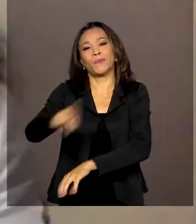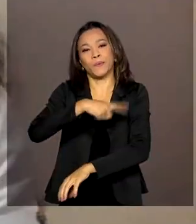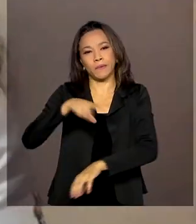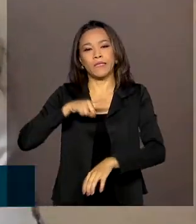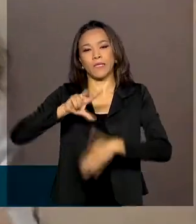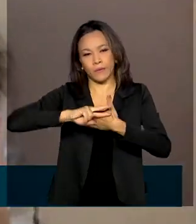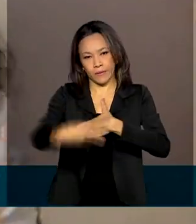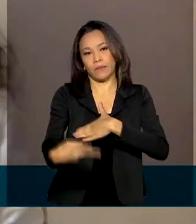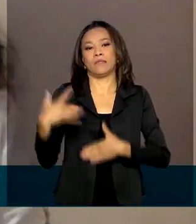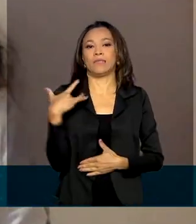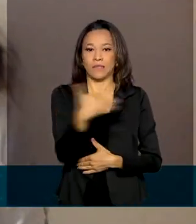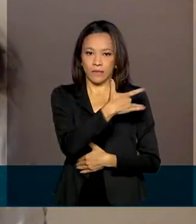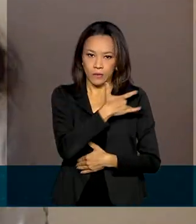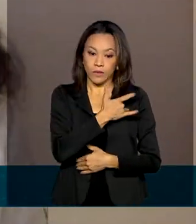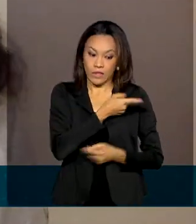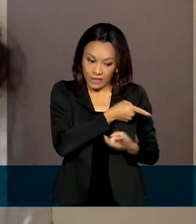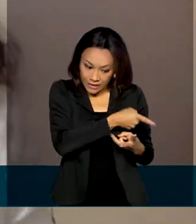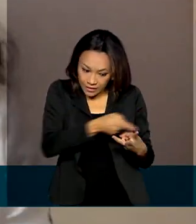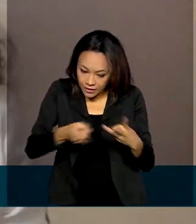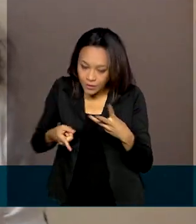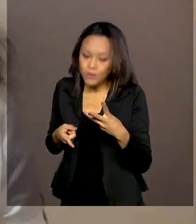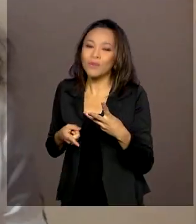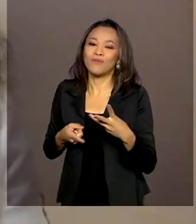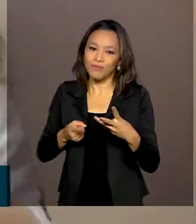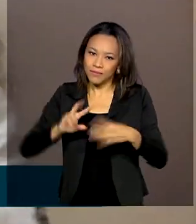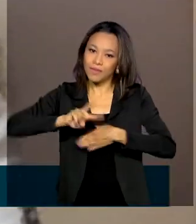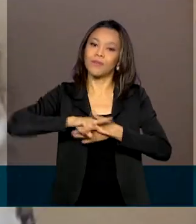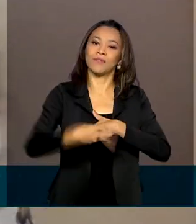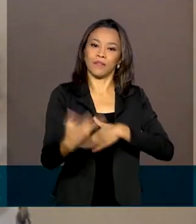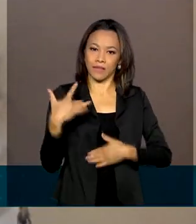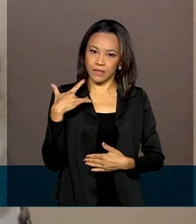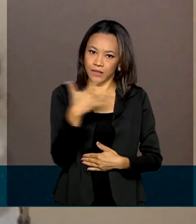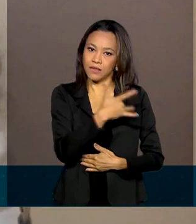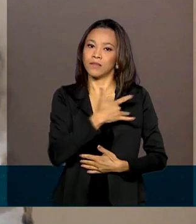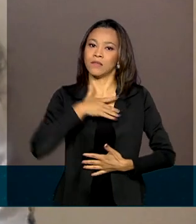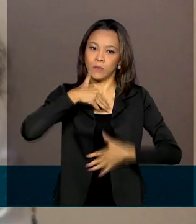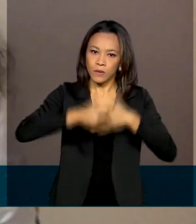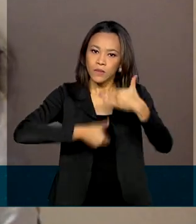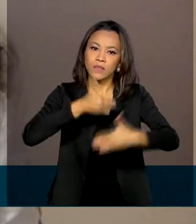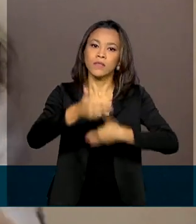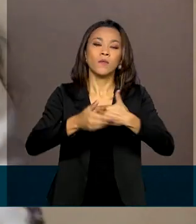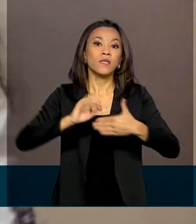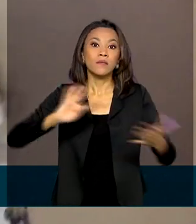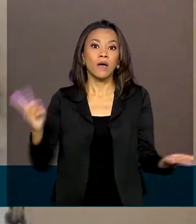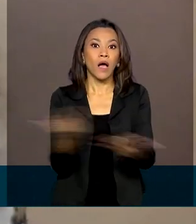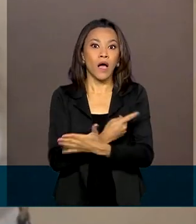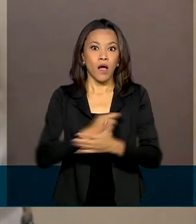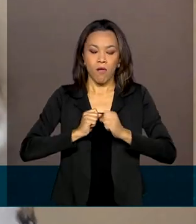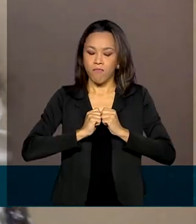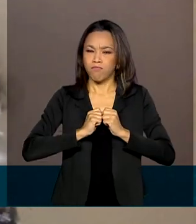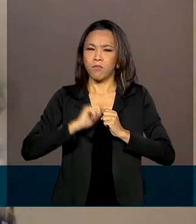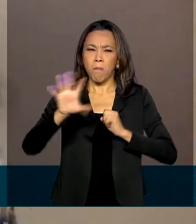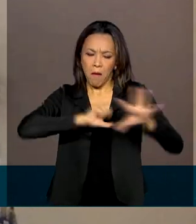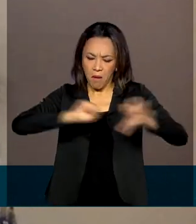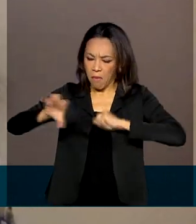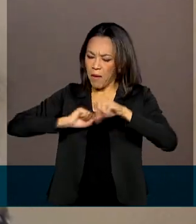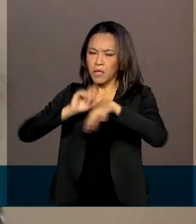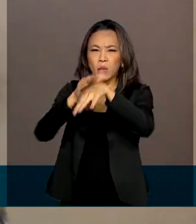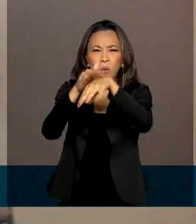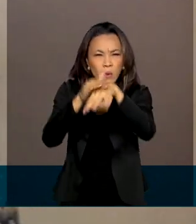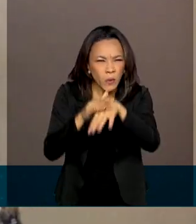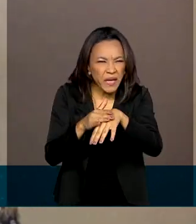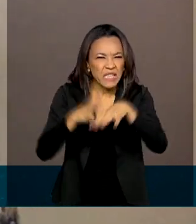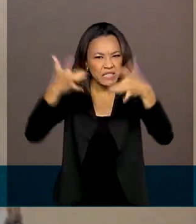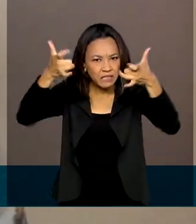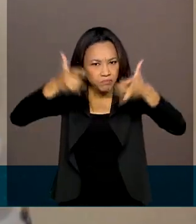saúde. Tudo isso influencia no desenvolvimento das doenças, aumentam as chances de a gente desenvolver